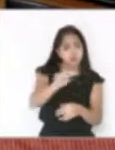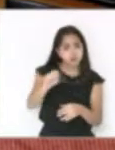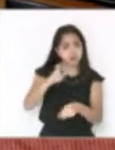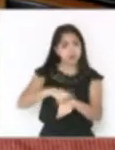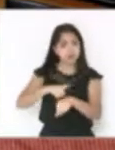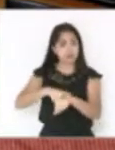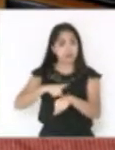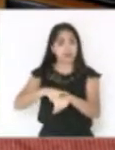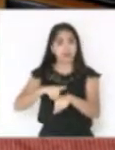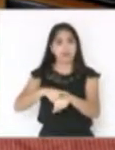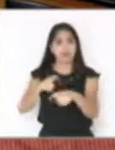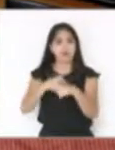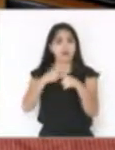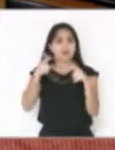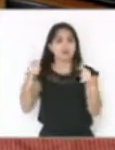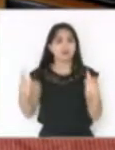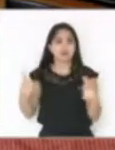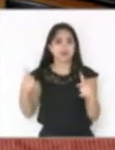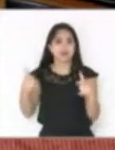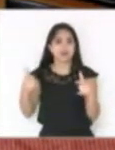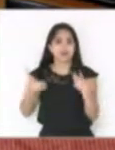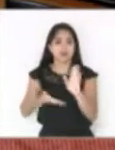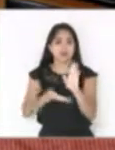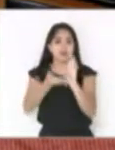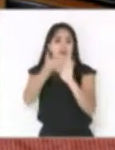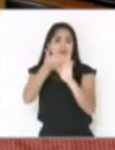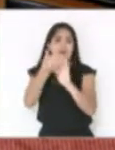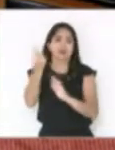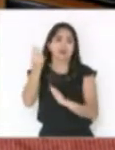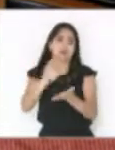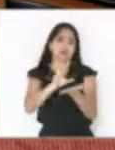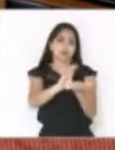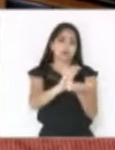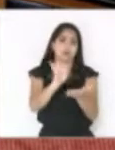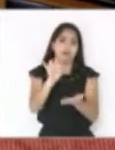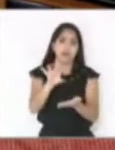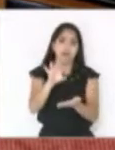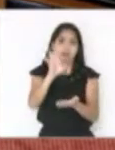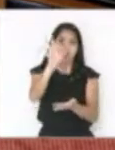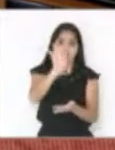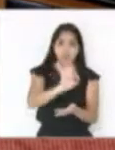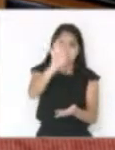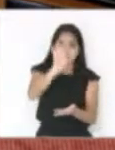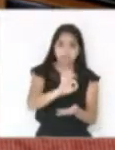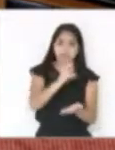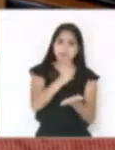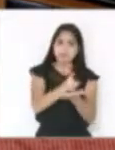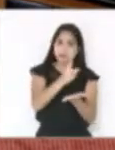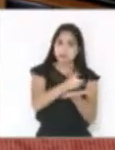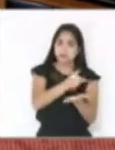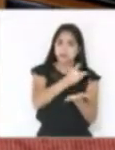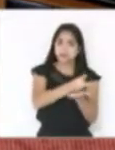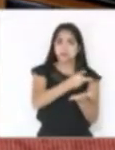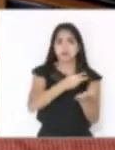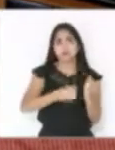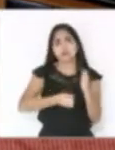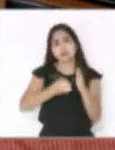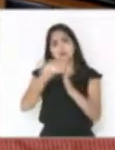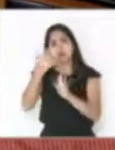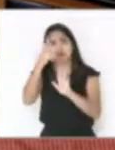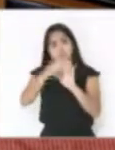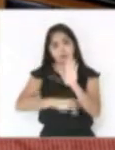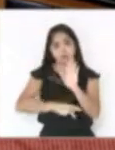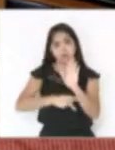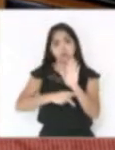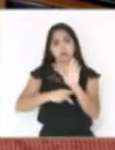H ele não amplia os recursos para o SUS, ele só aplica o mesmo percentual. E foram tantos e tantos projetos aí que eu falo